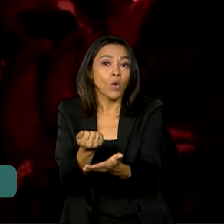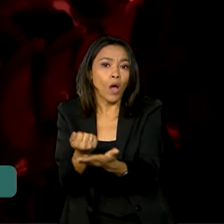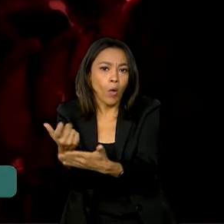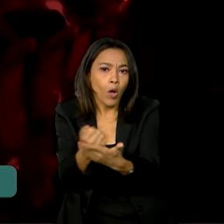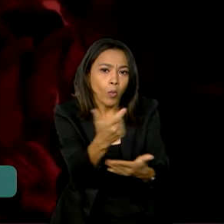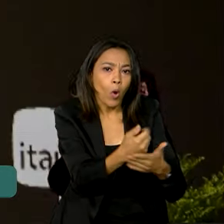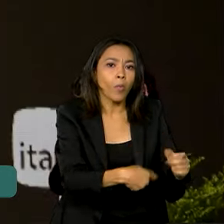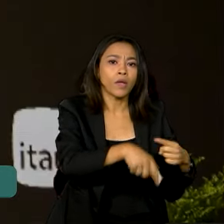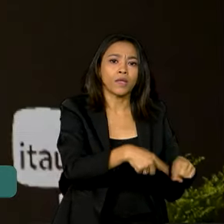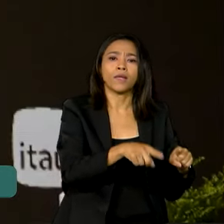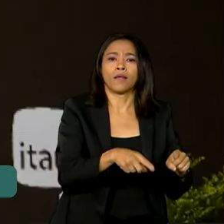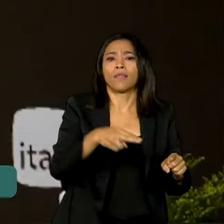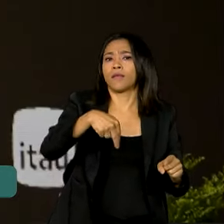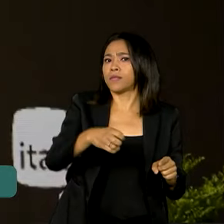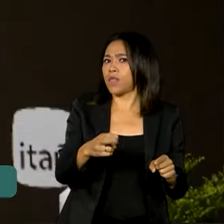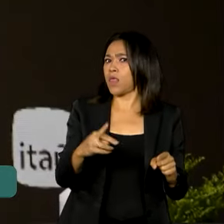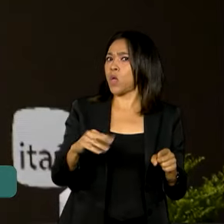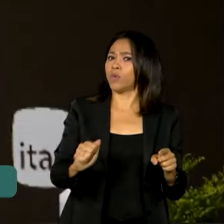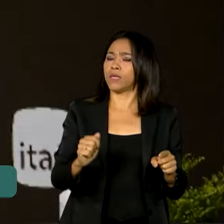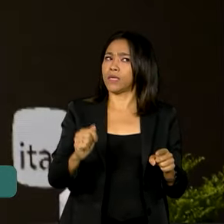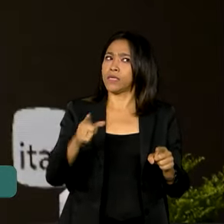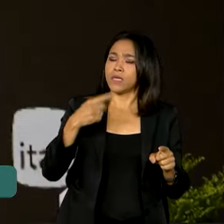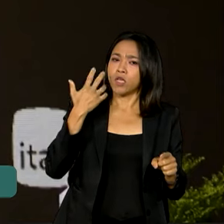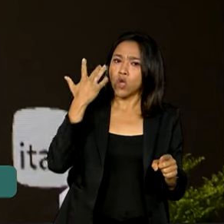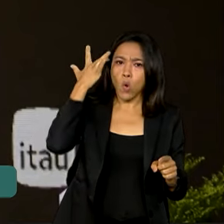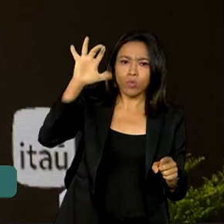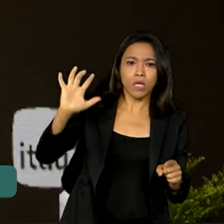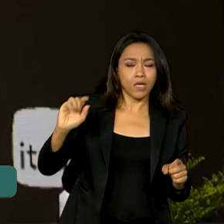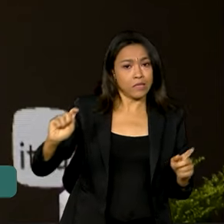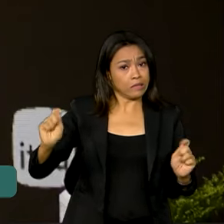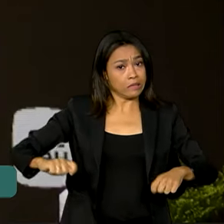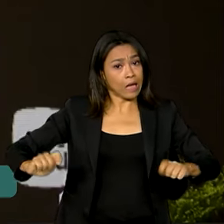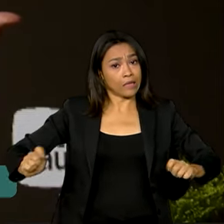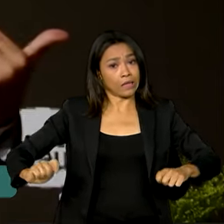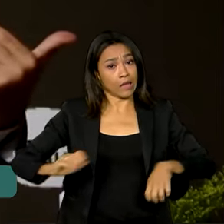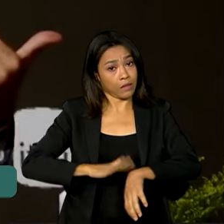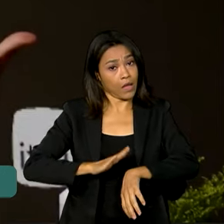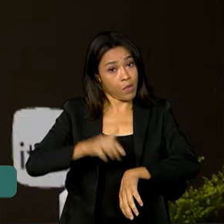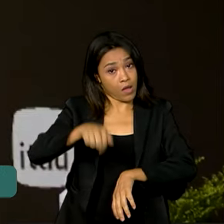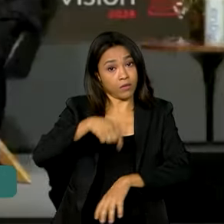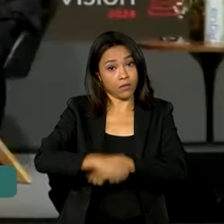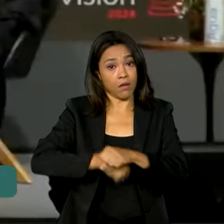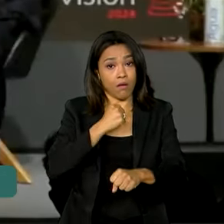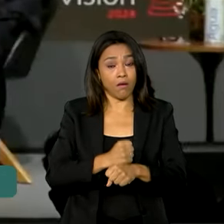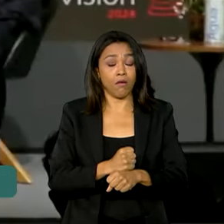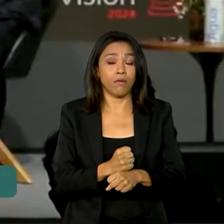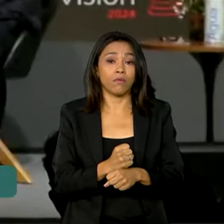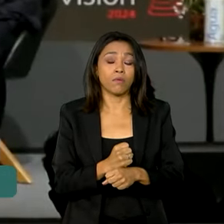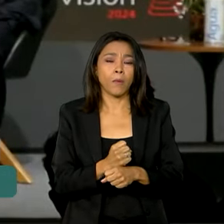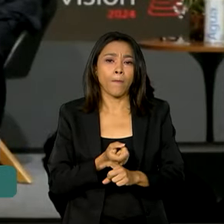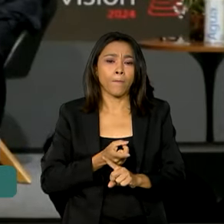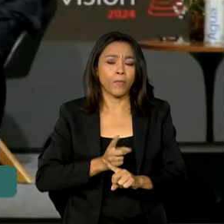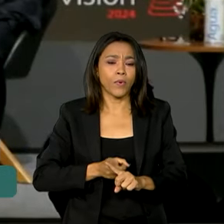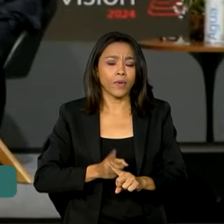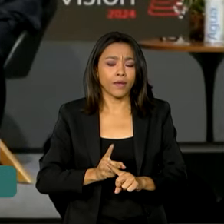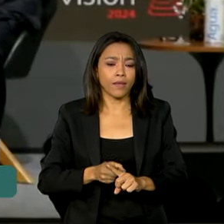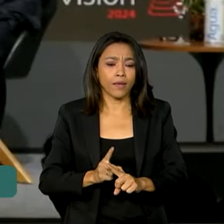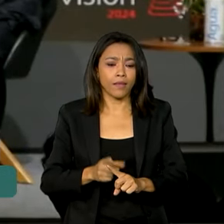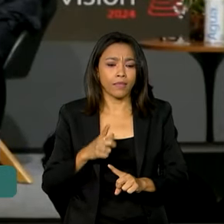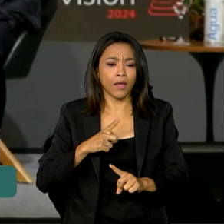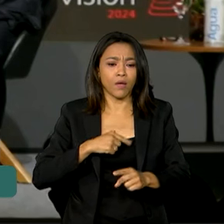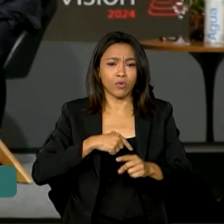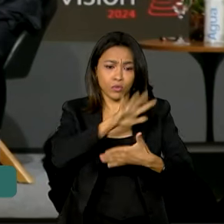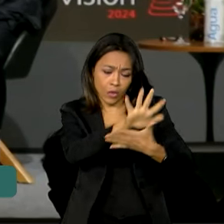neutra. Senão, não passa. Não sei se será possível fazê-lo esse ano, até porque nós estamos com o